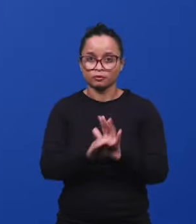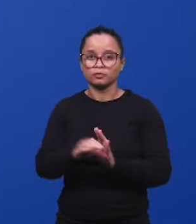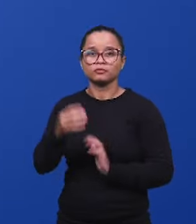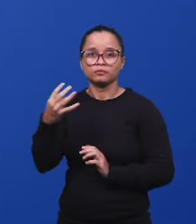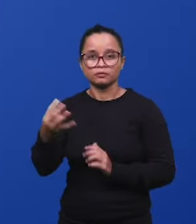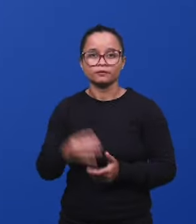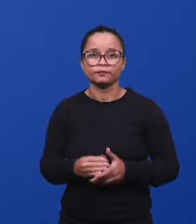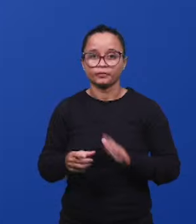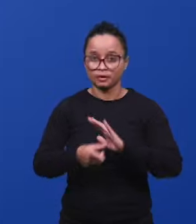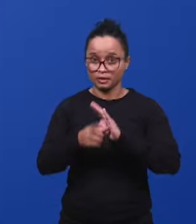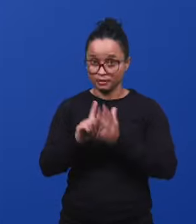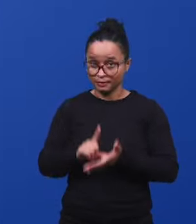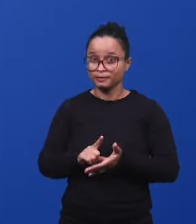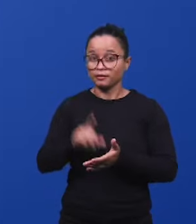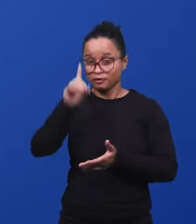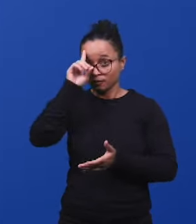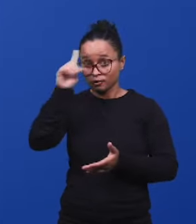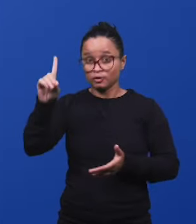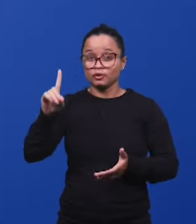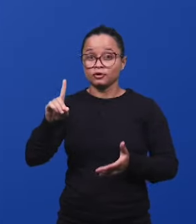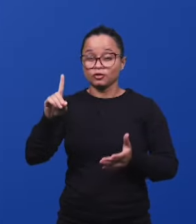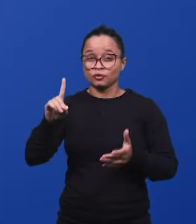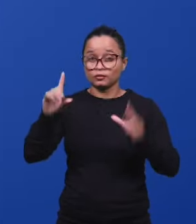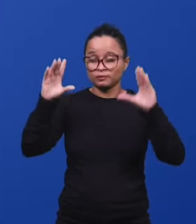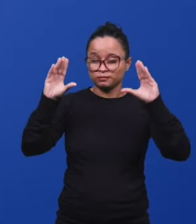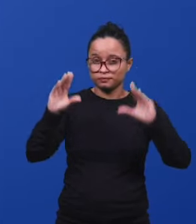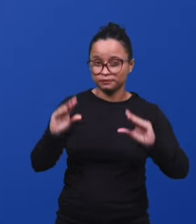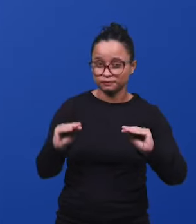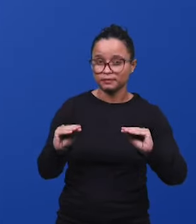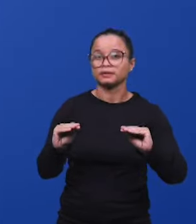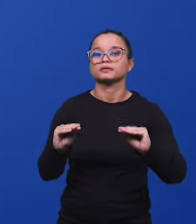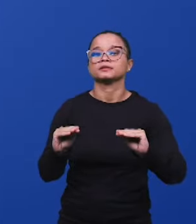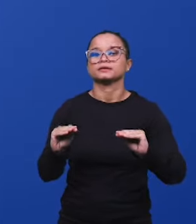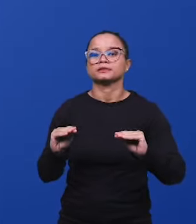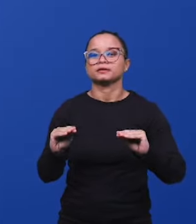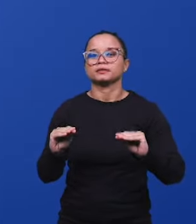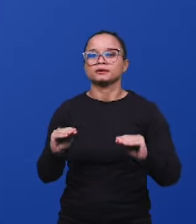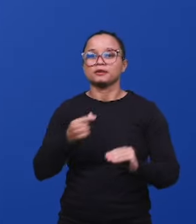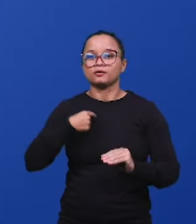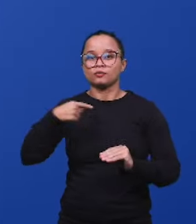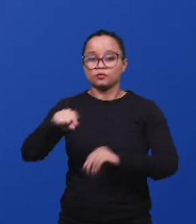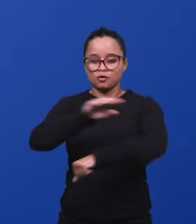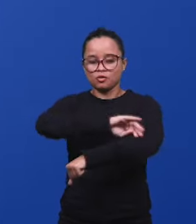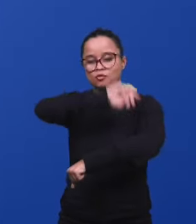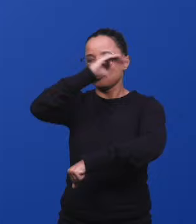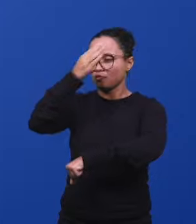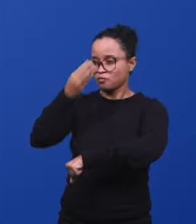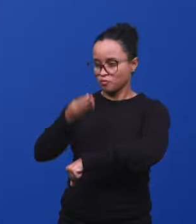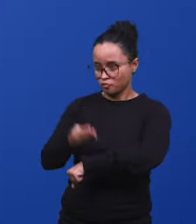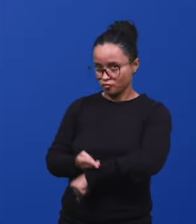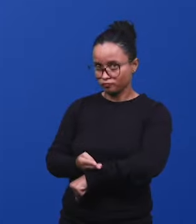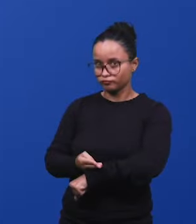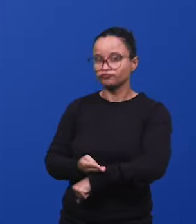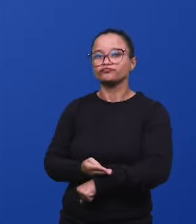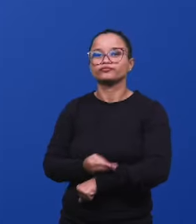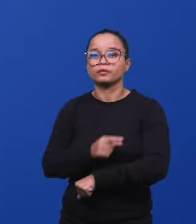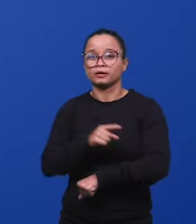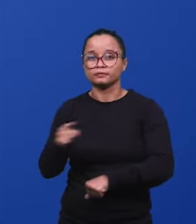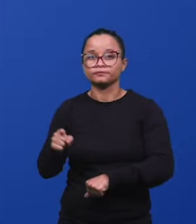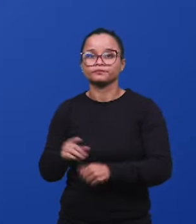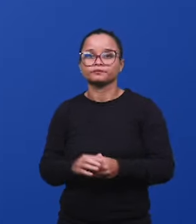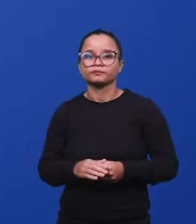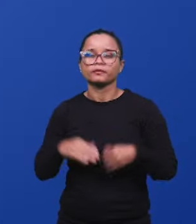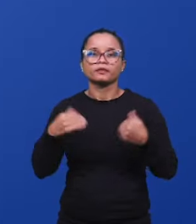Antes que refresca o dia e caiam as sombras, irei ao monte da mirra e ao outeiro do incenso.